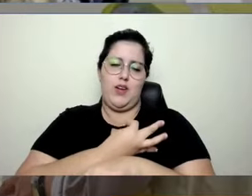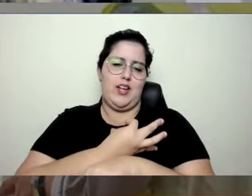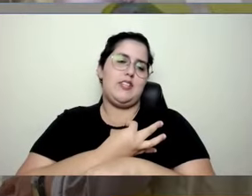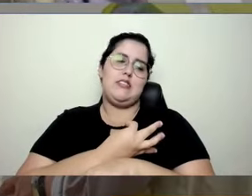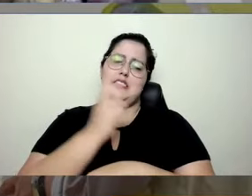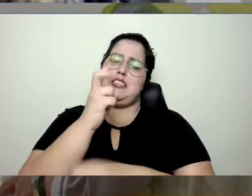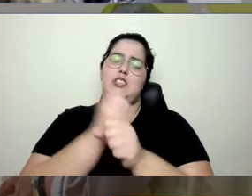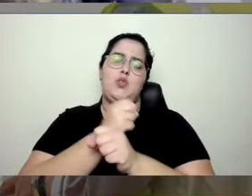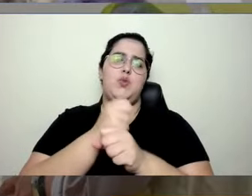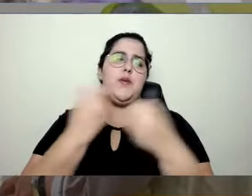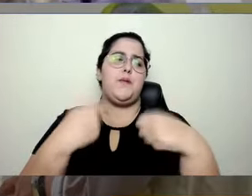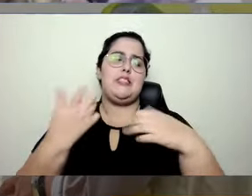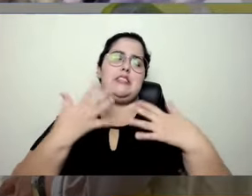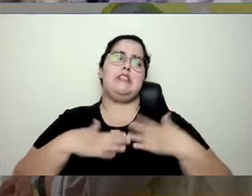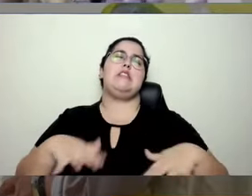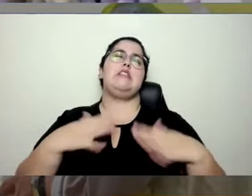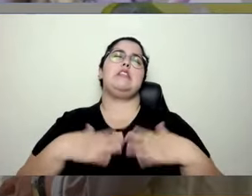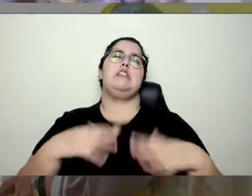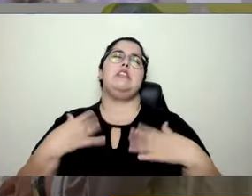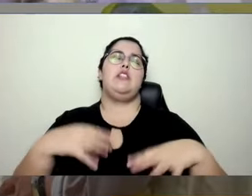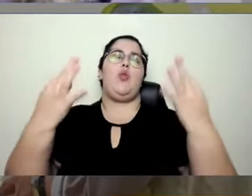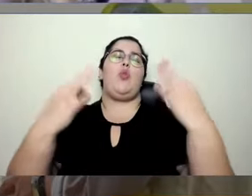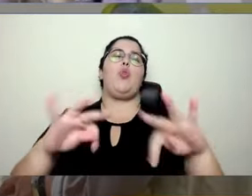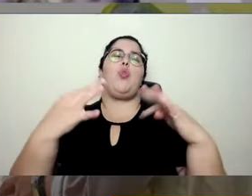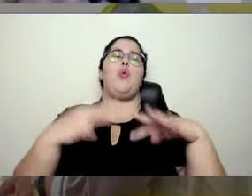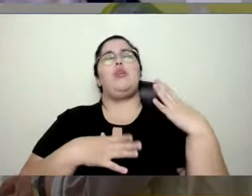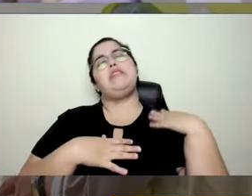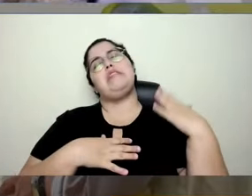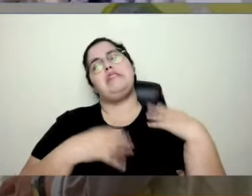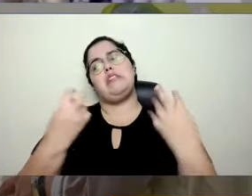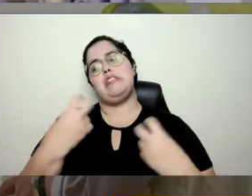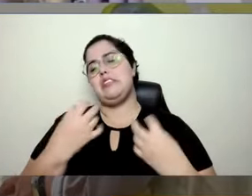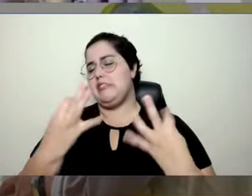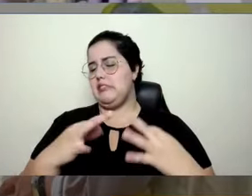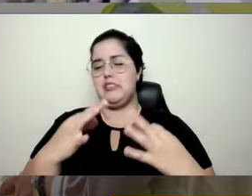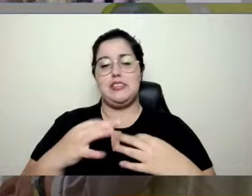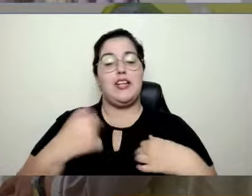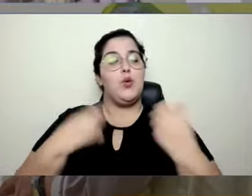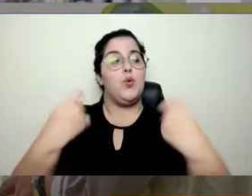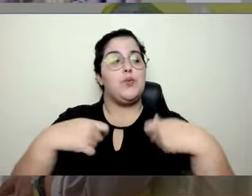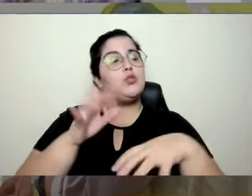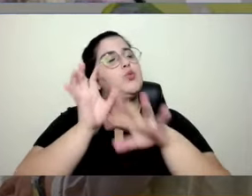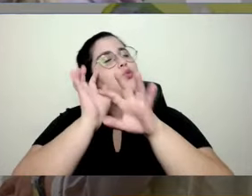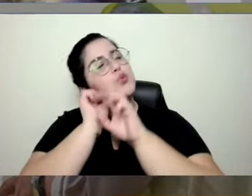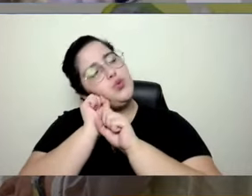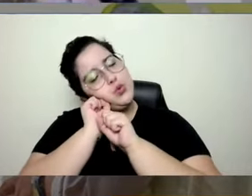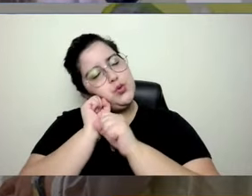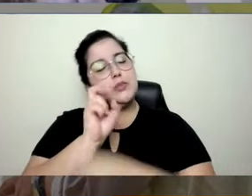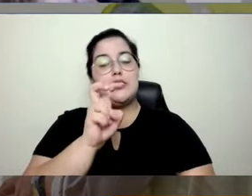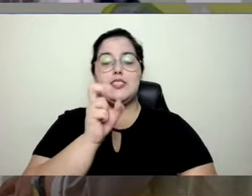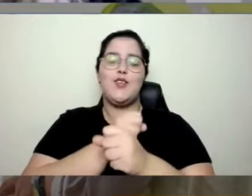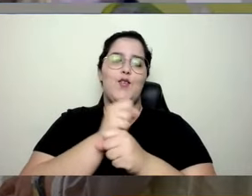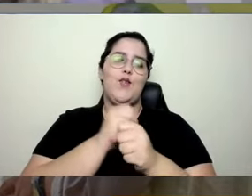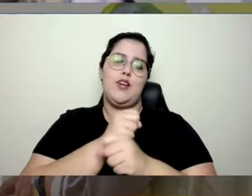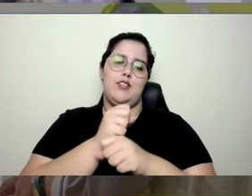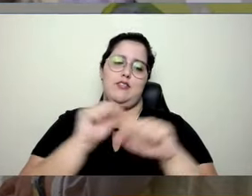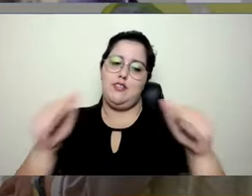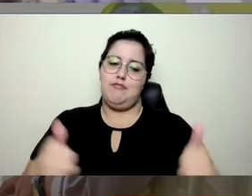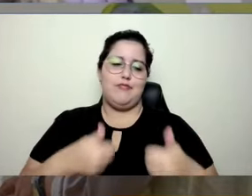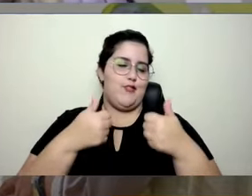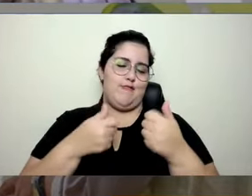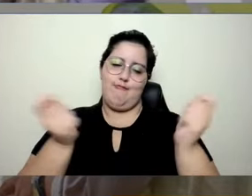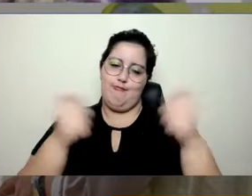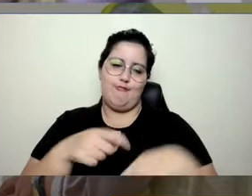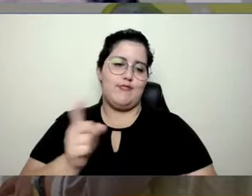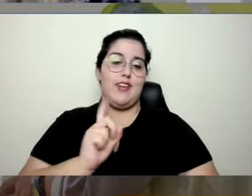né? Aquela coisa que, para eu recuperar a condição da minha coluna, eu tenho que dormir pelo menos cinco anos. Então, hoje, a gente